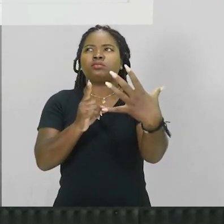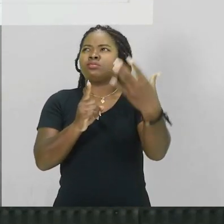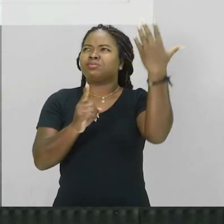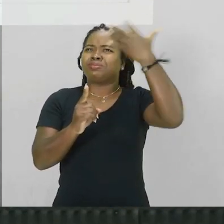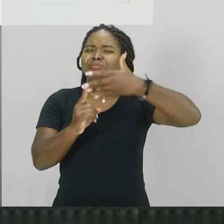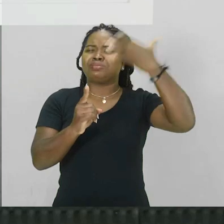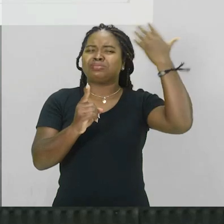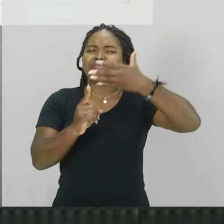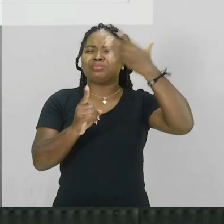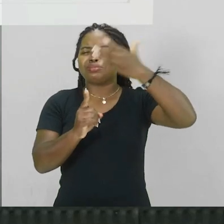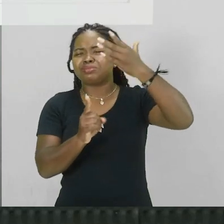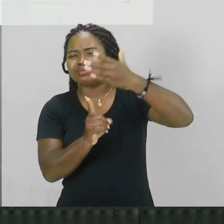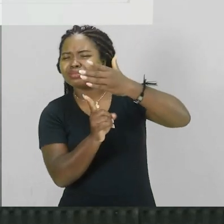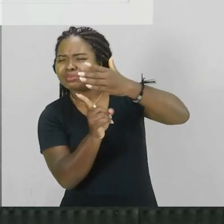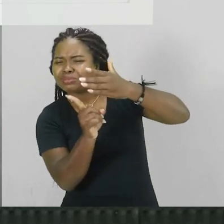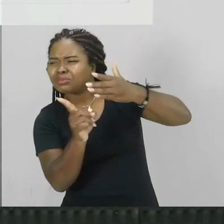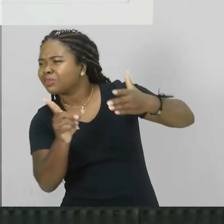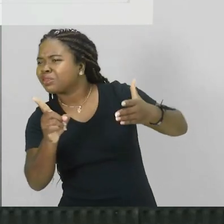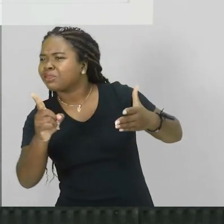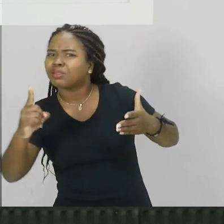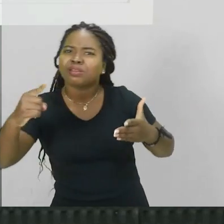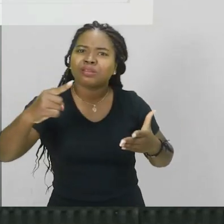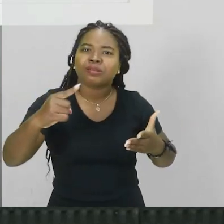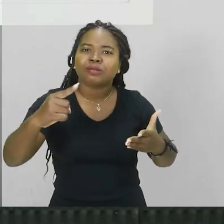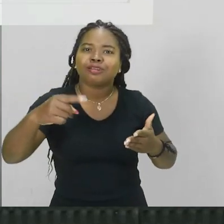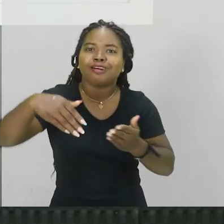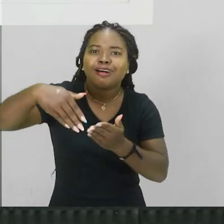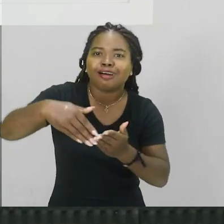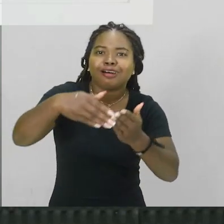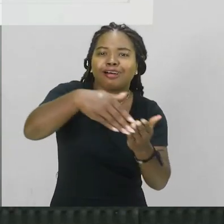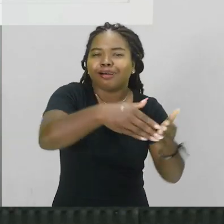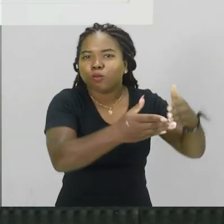é que um determinado objeto, ele acaba